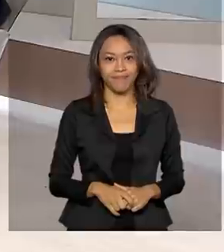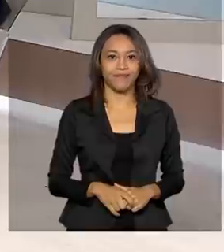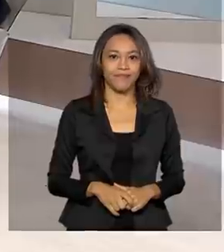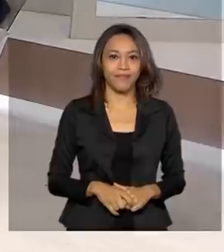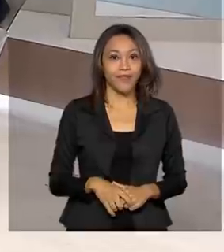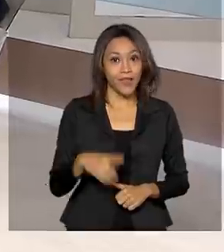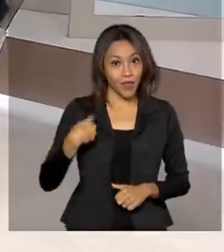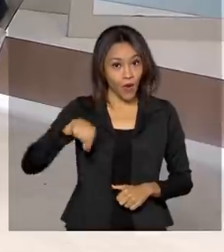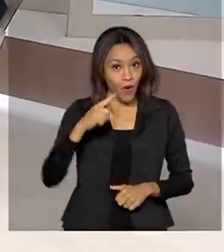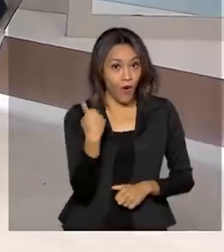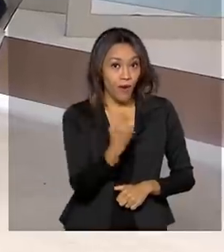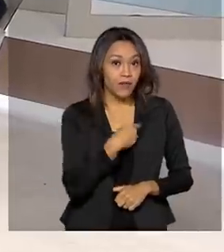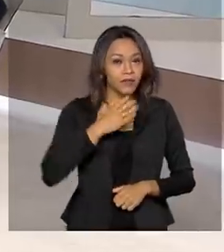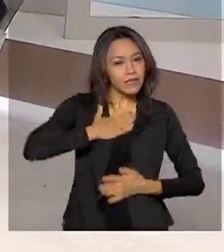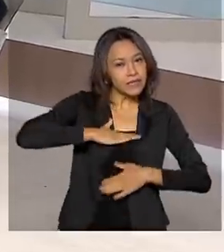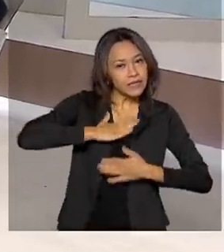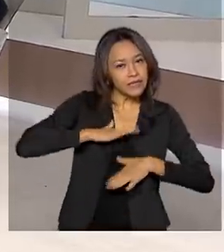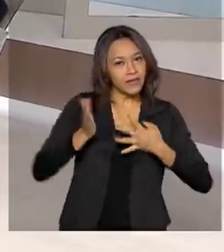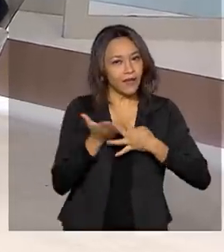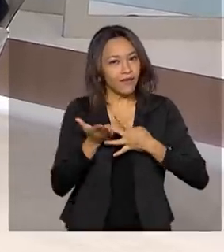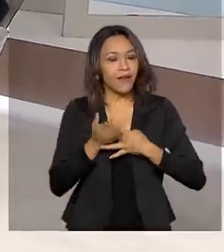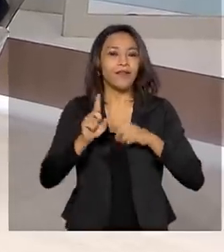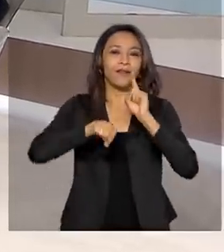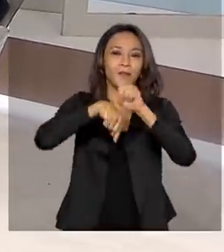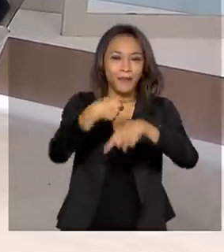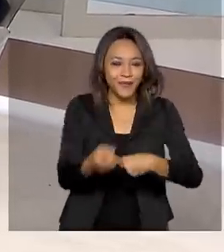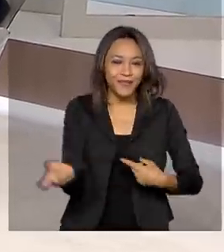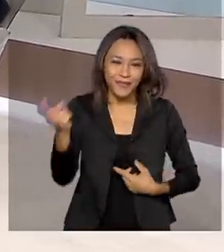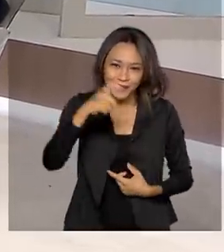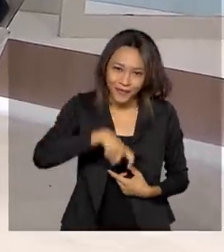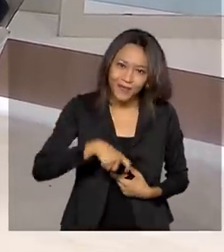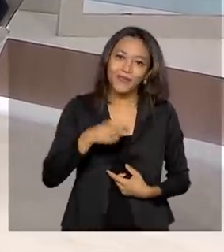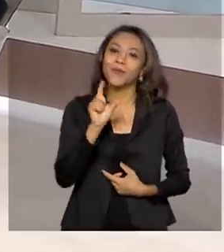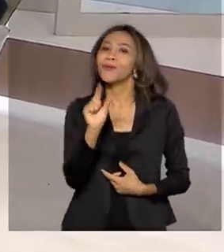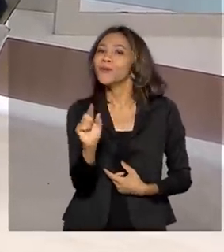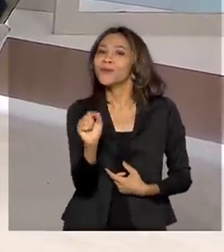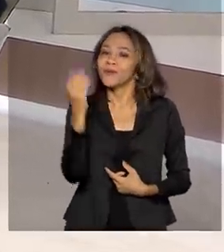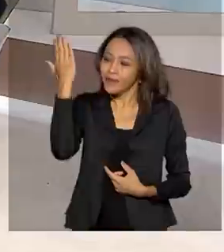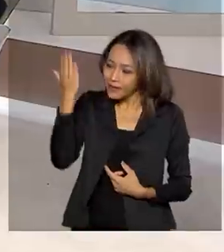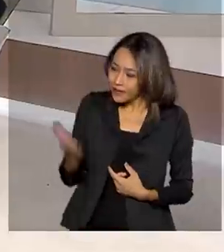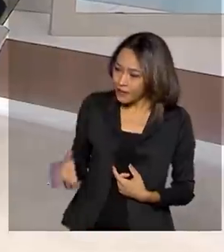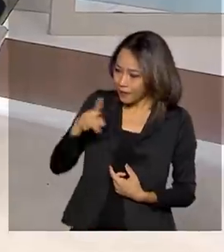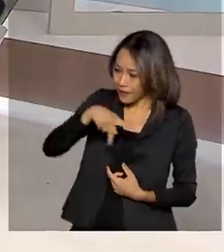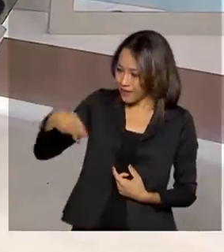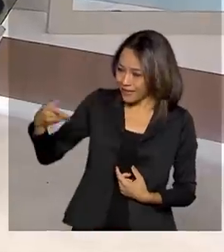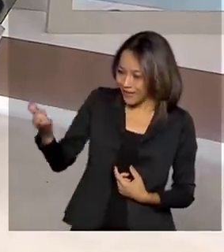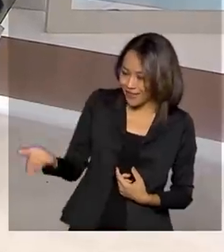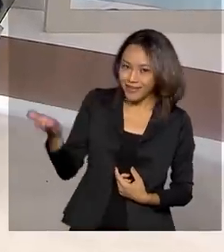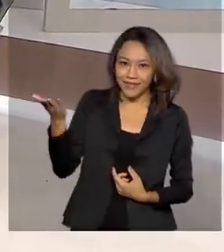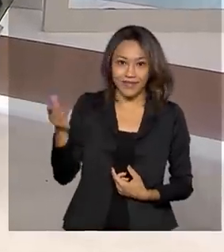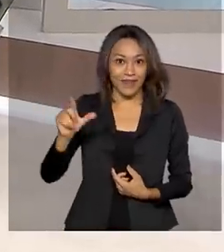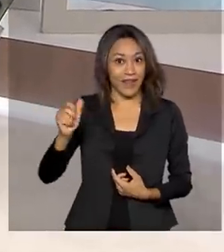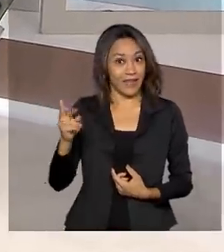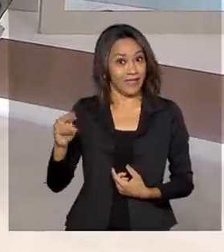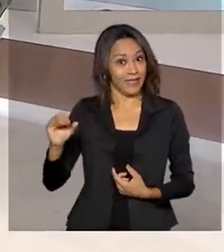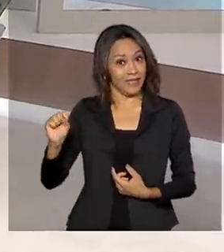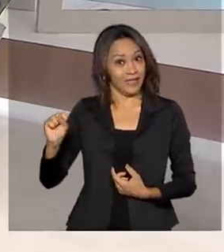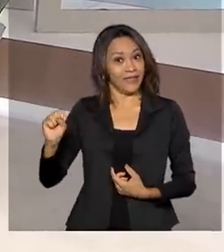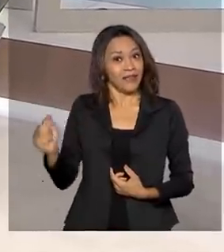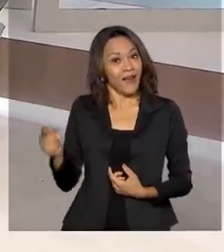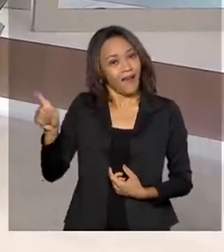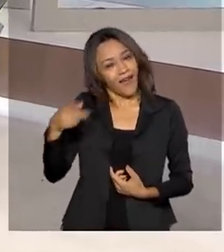A gente vai para um rápido intervalo, daqui a pouco nós voltamos com a presidente do IPHAN, Larissa Peixoto, que é a